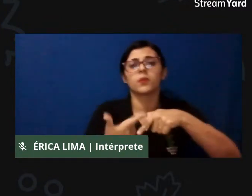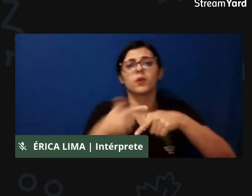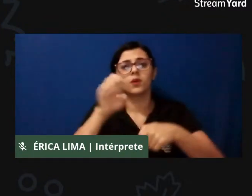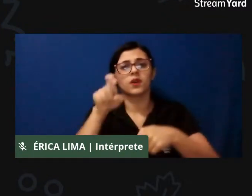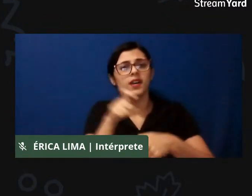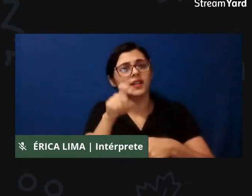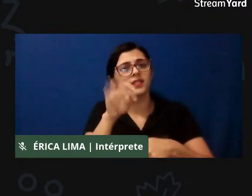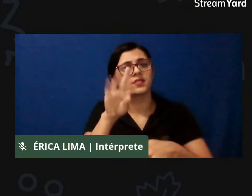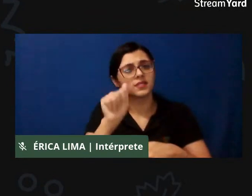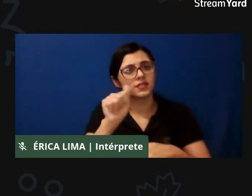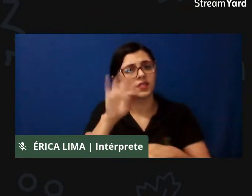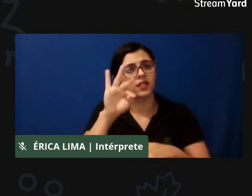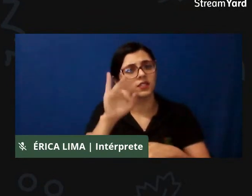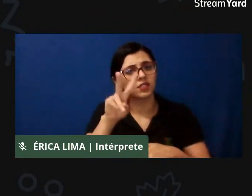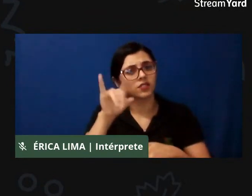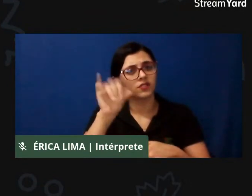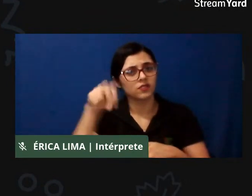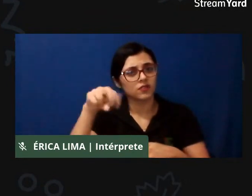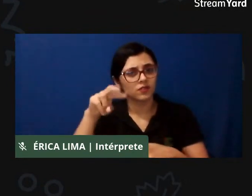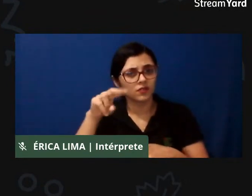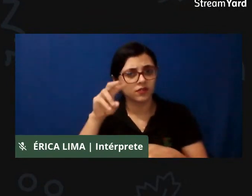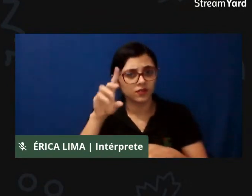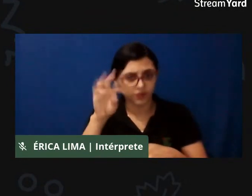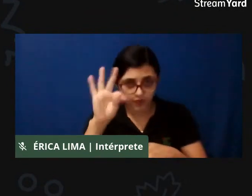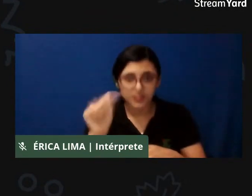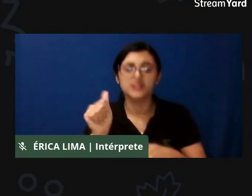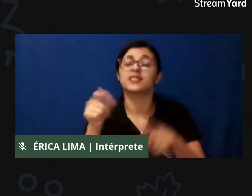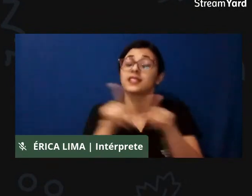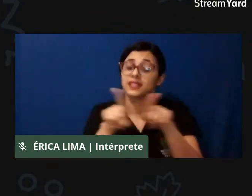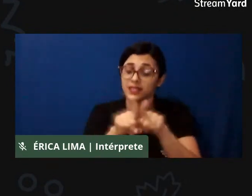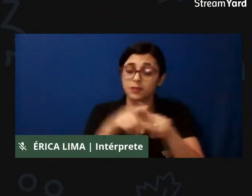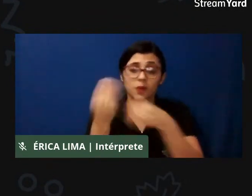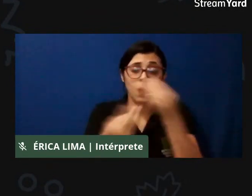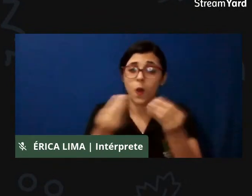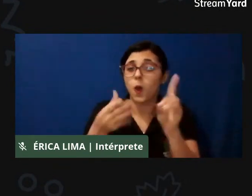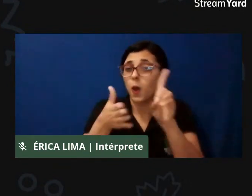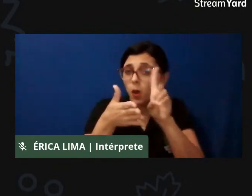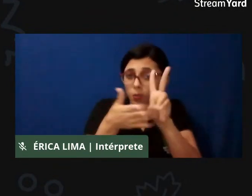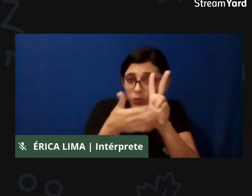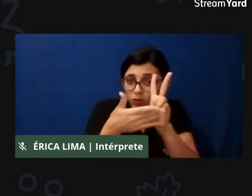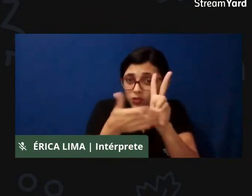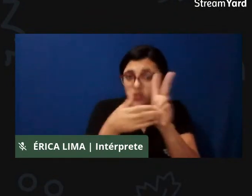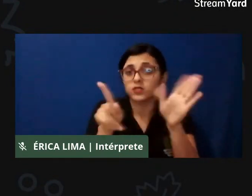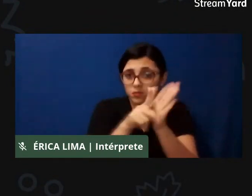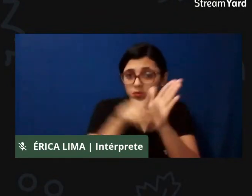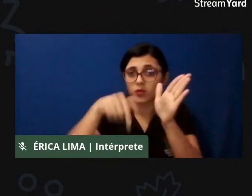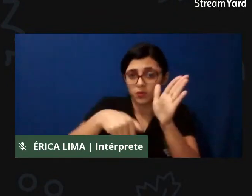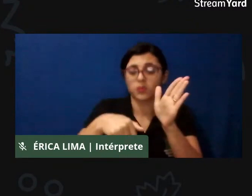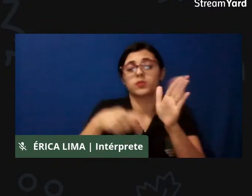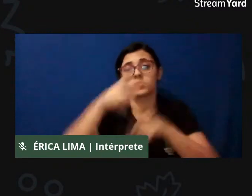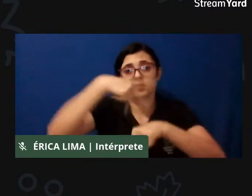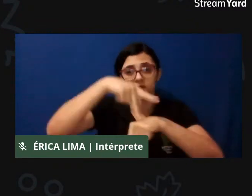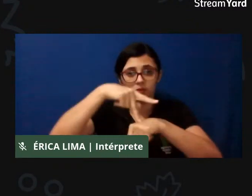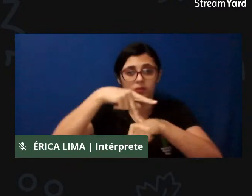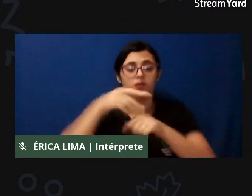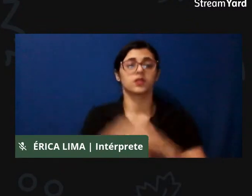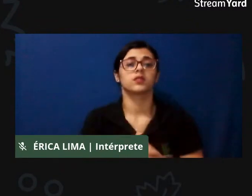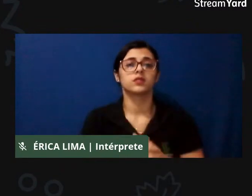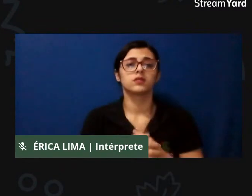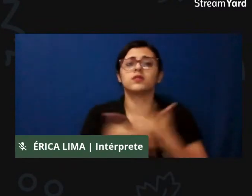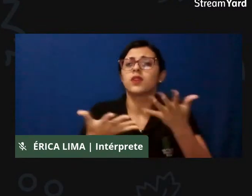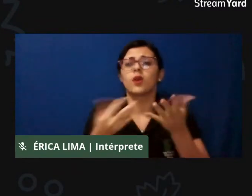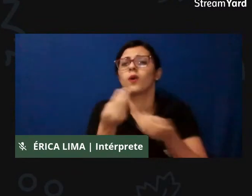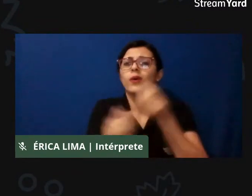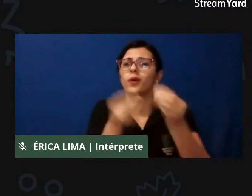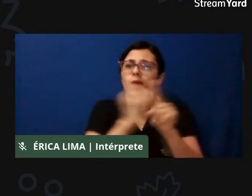como estão os nossos indígenas, povos originários desse país, e o que a sociedade tem feito